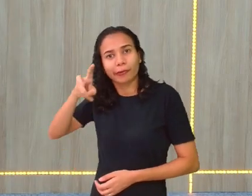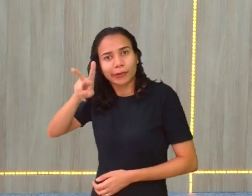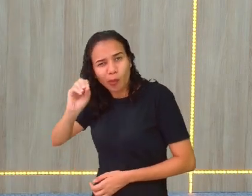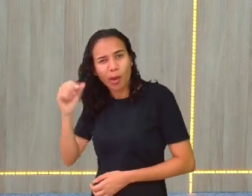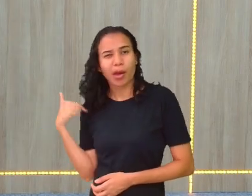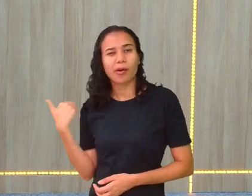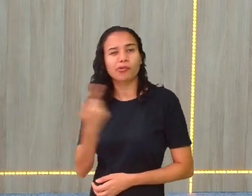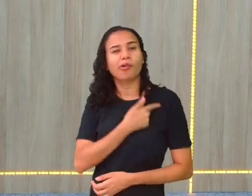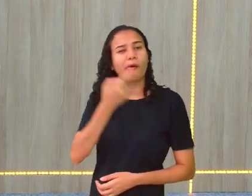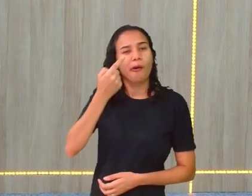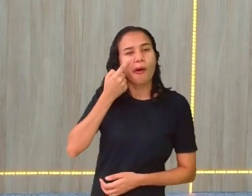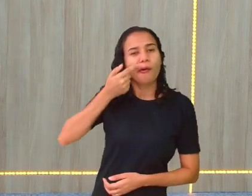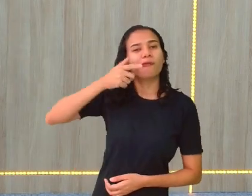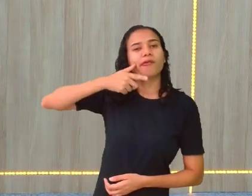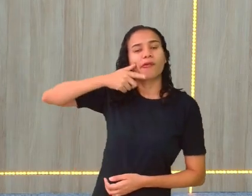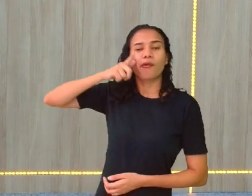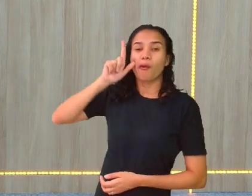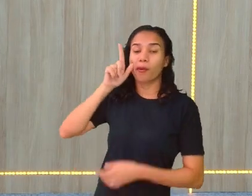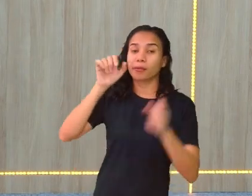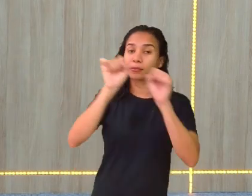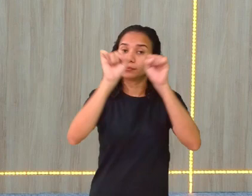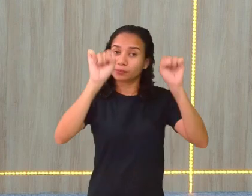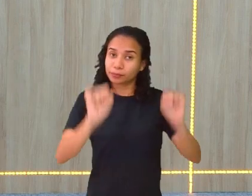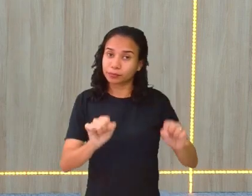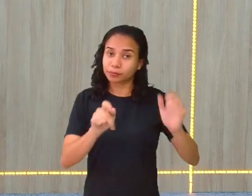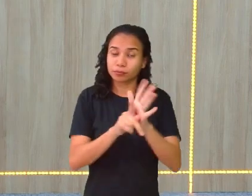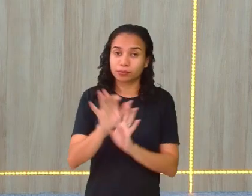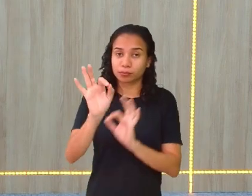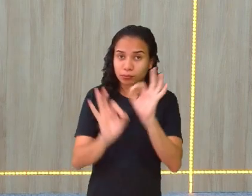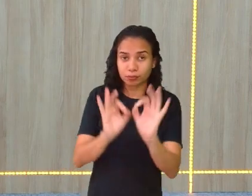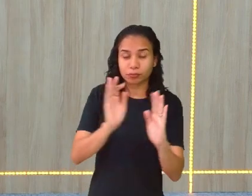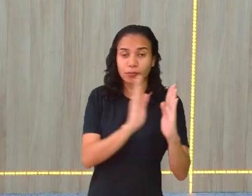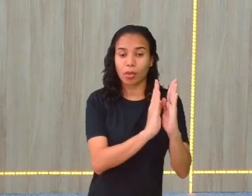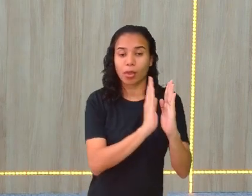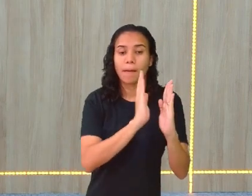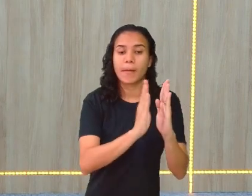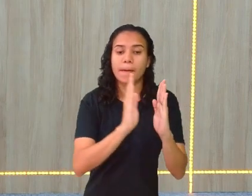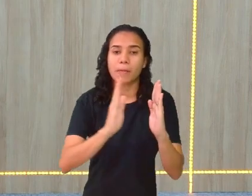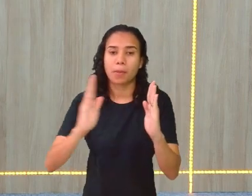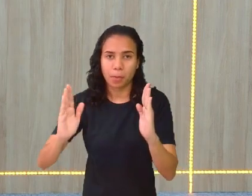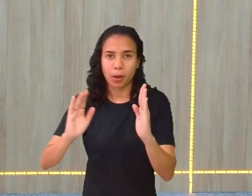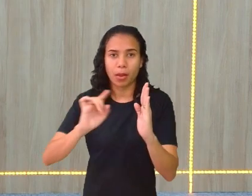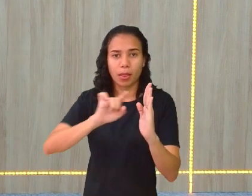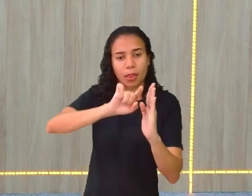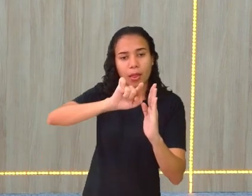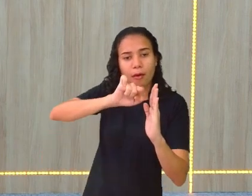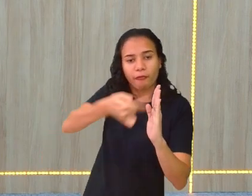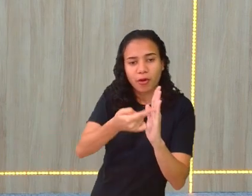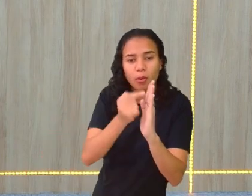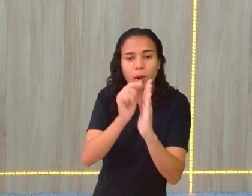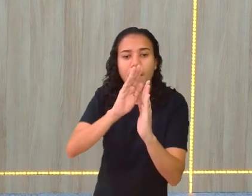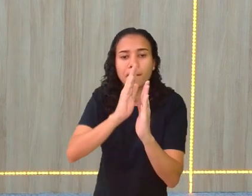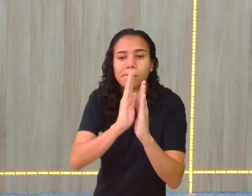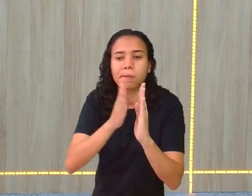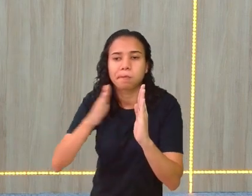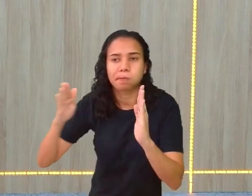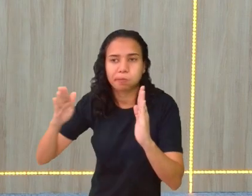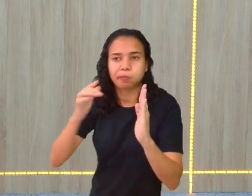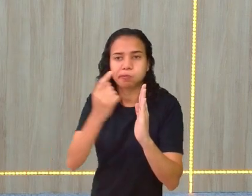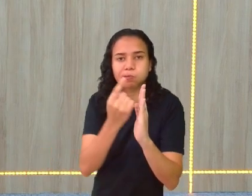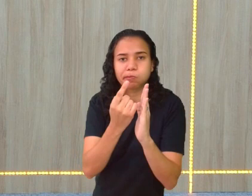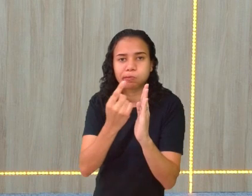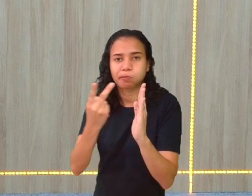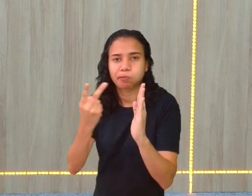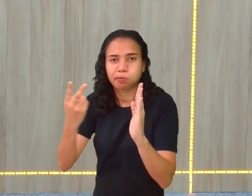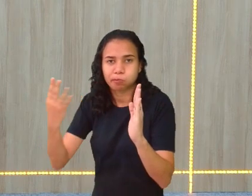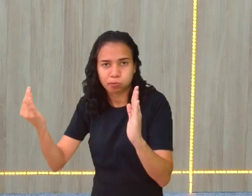ontem que nosso sistema posicional, a posição do número é que vale. A primeira casa